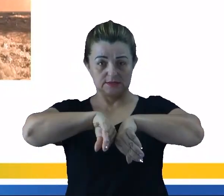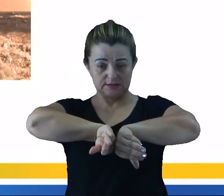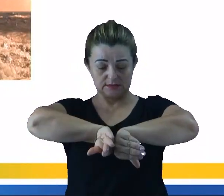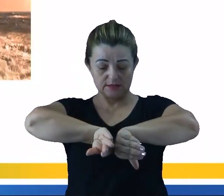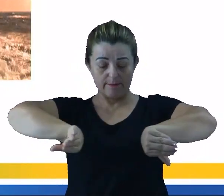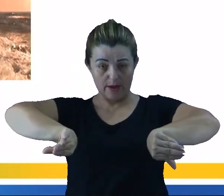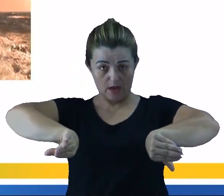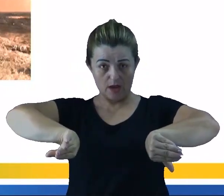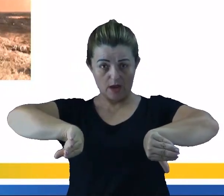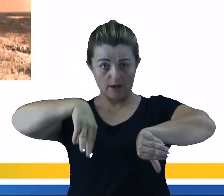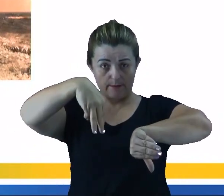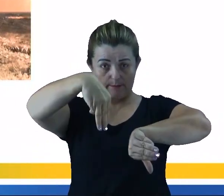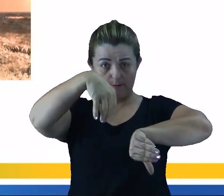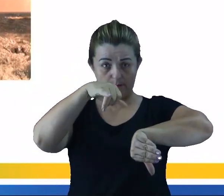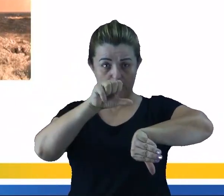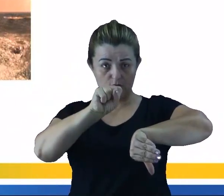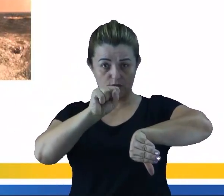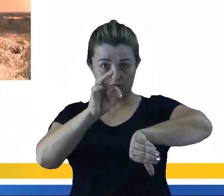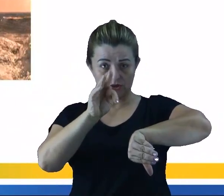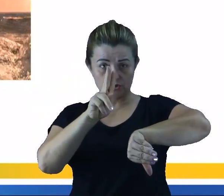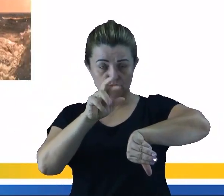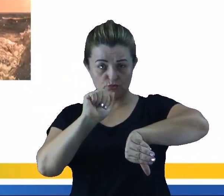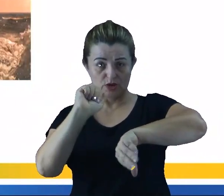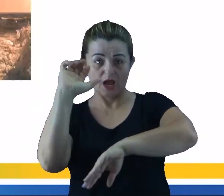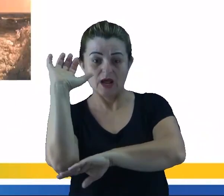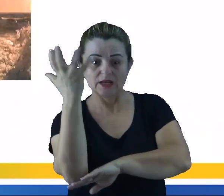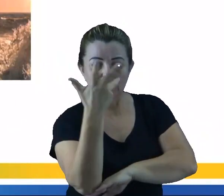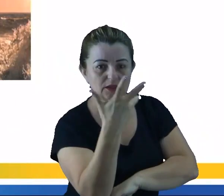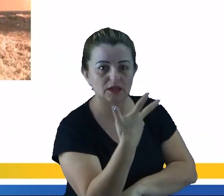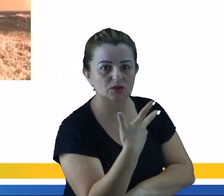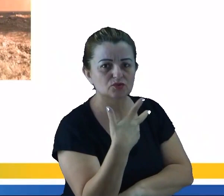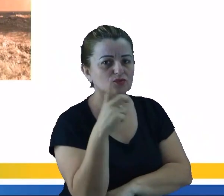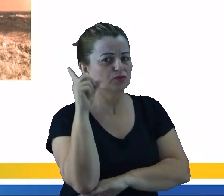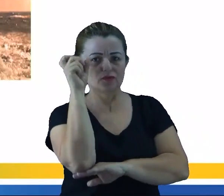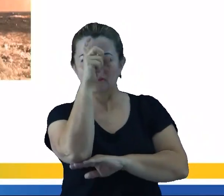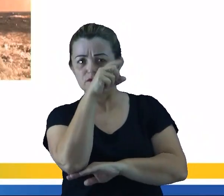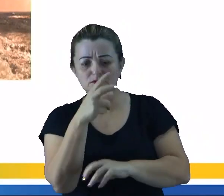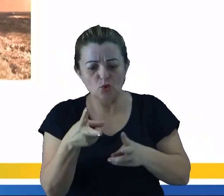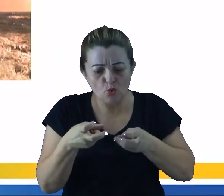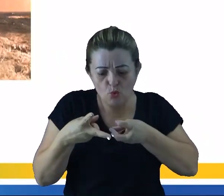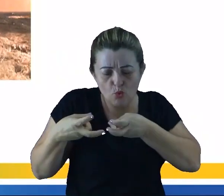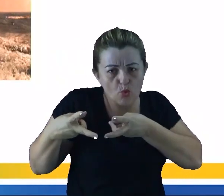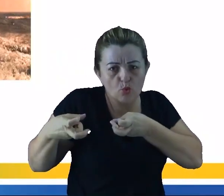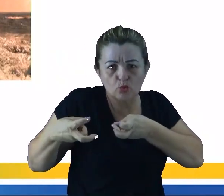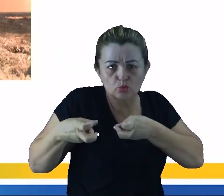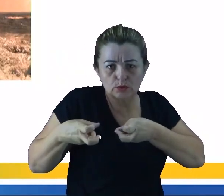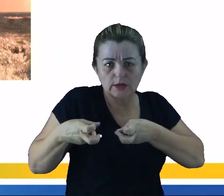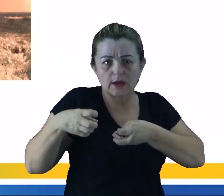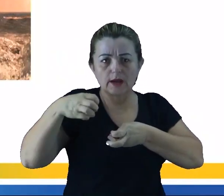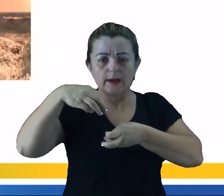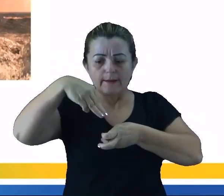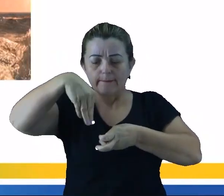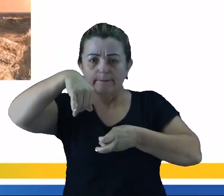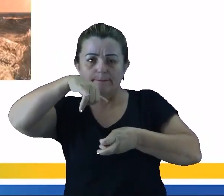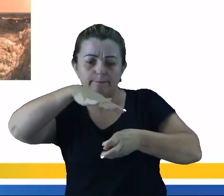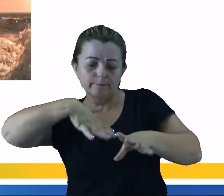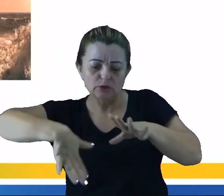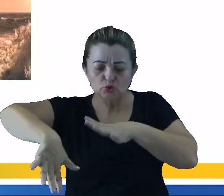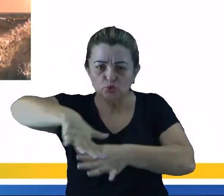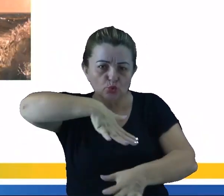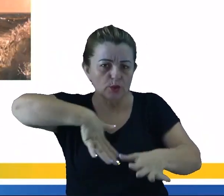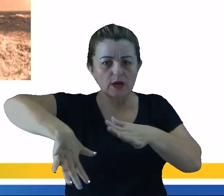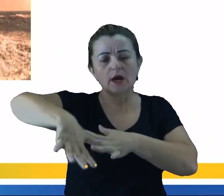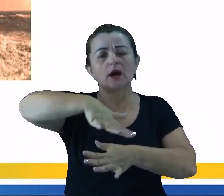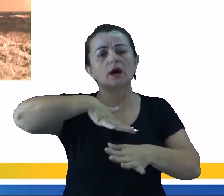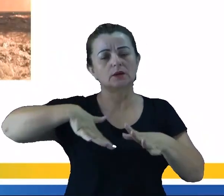misturas. Então na natureza é muito raro a gente encontrar substâncias puras, geralmente elas vão estar misturadas,